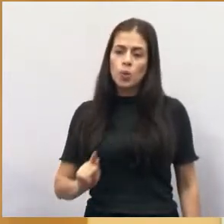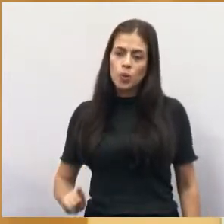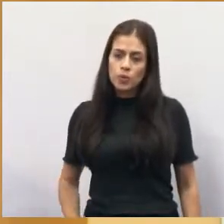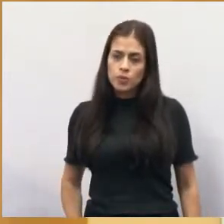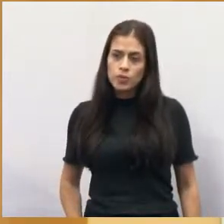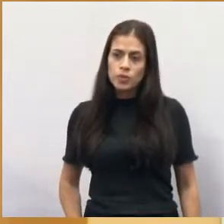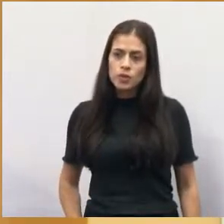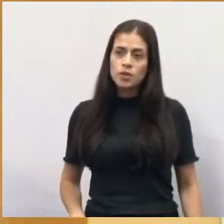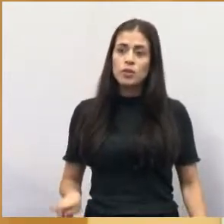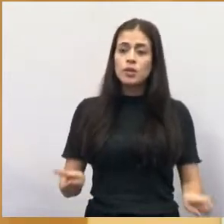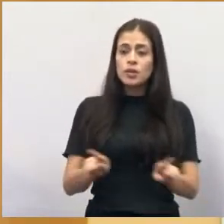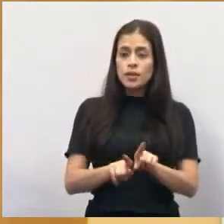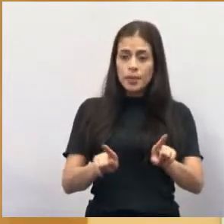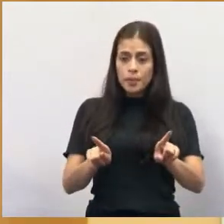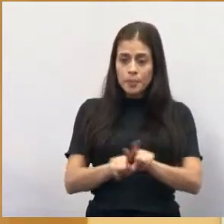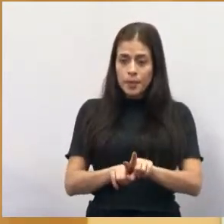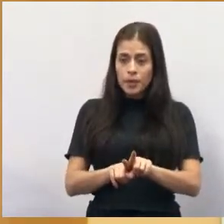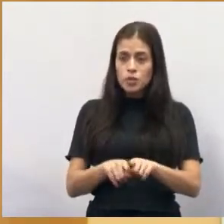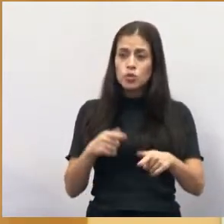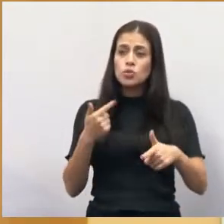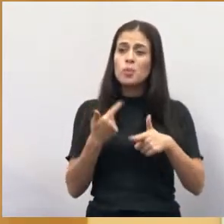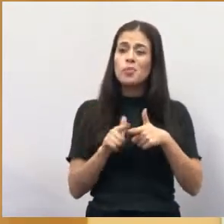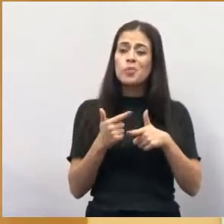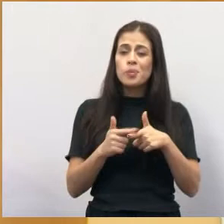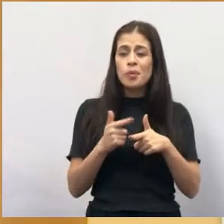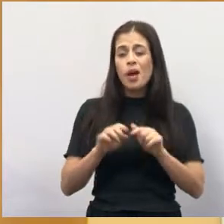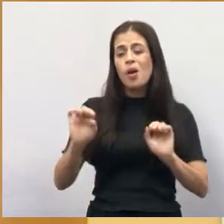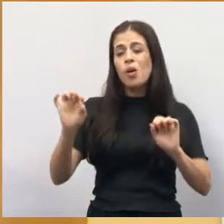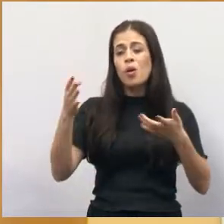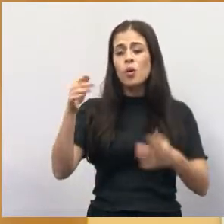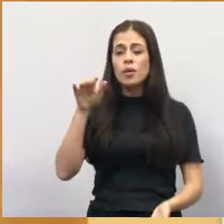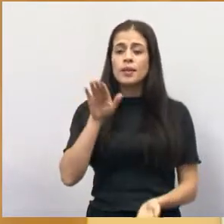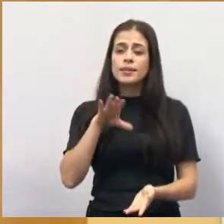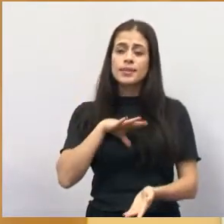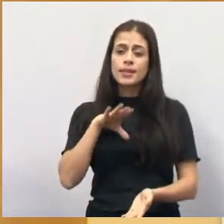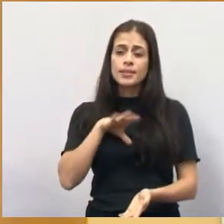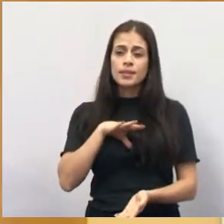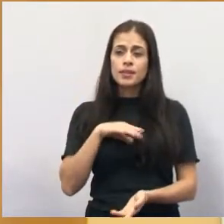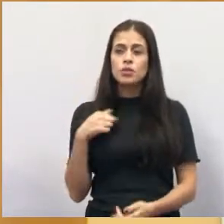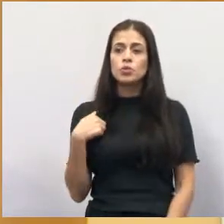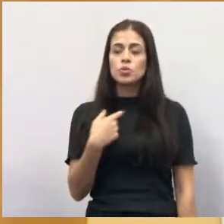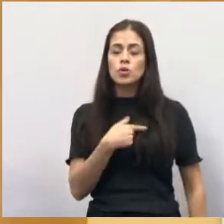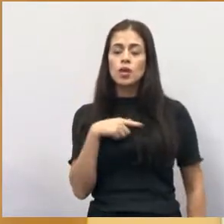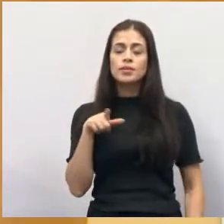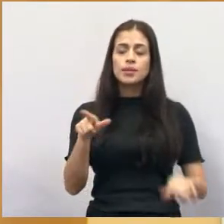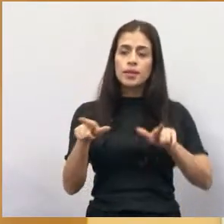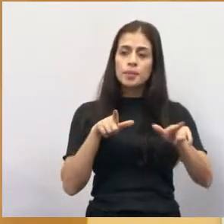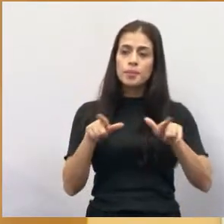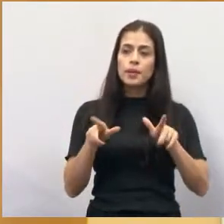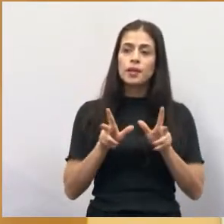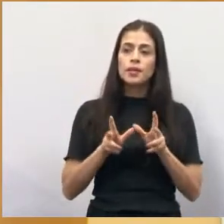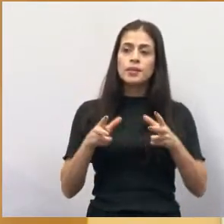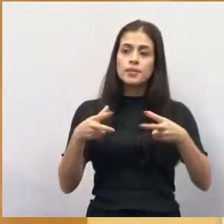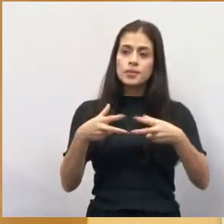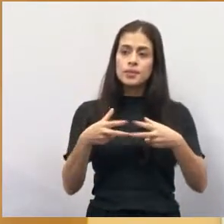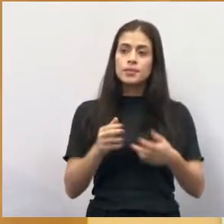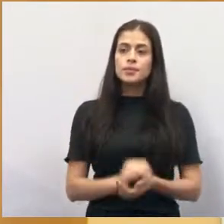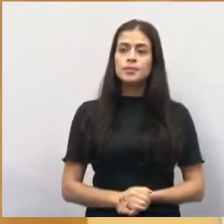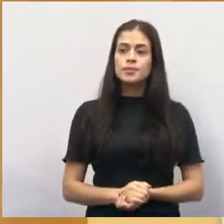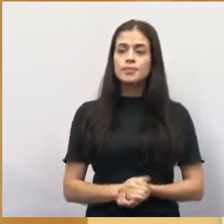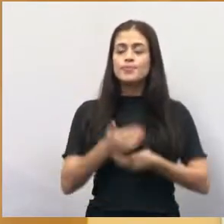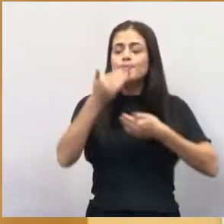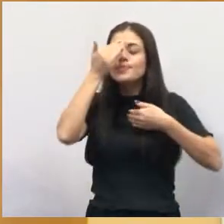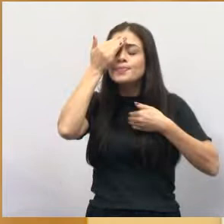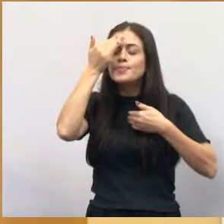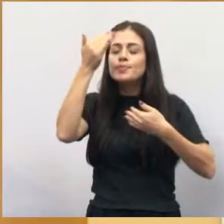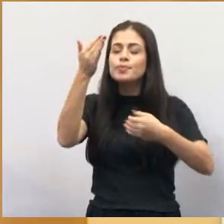sobre os problemas que estão acontecendo aqui na nossa cidade, sobre o nosso trabalho aqui na Câmara Municipal. Eu sou muito grato